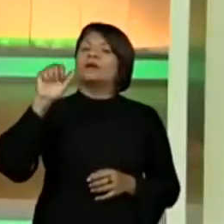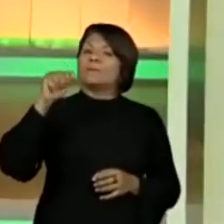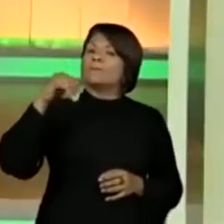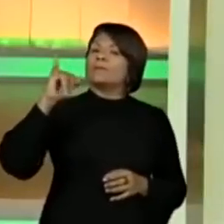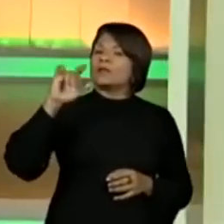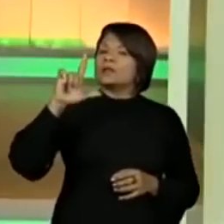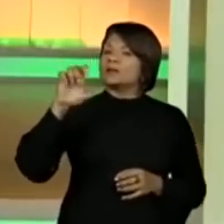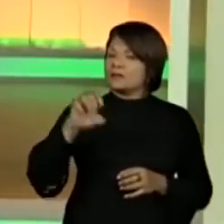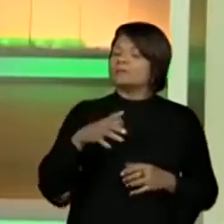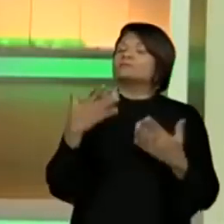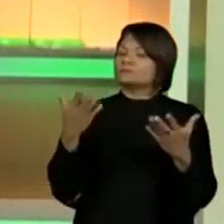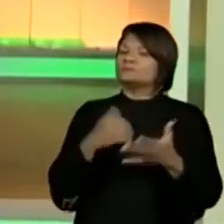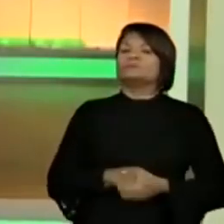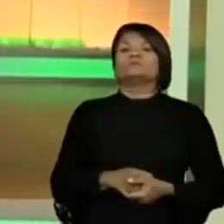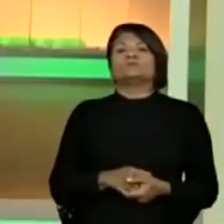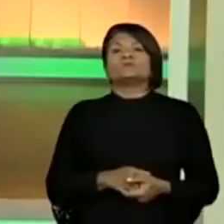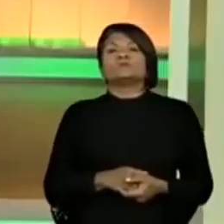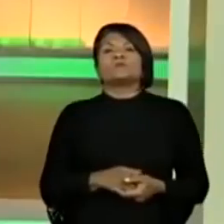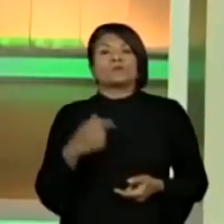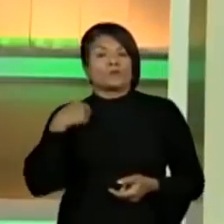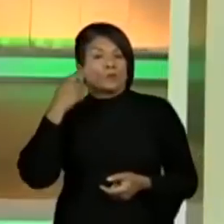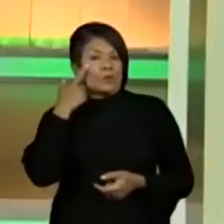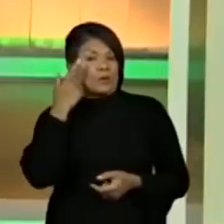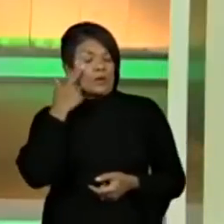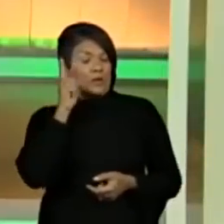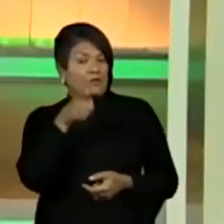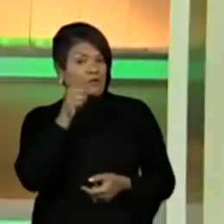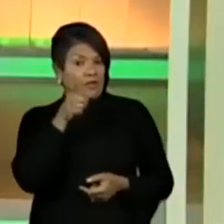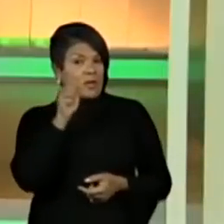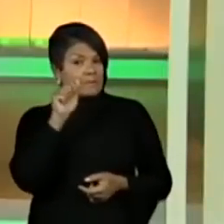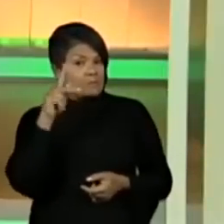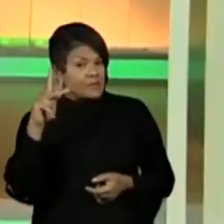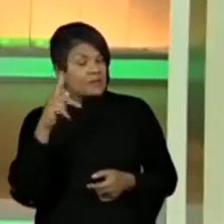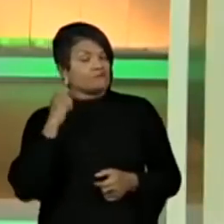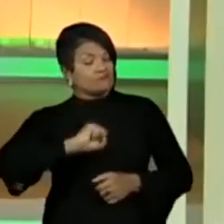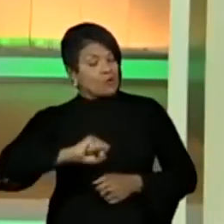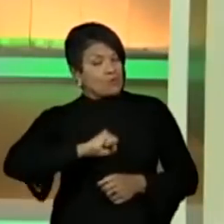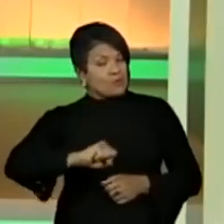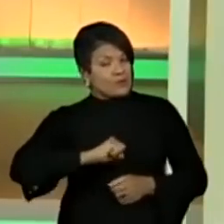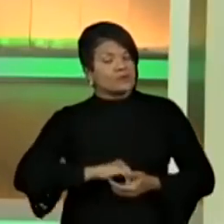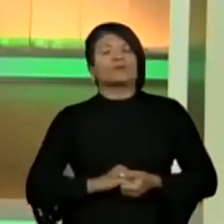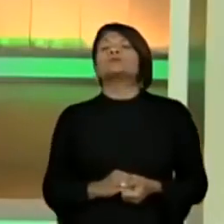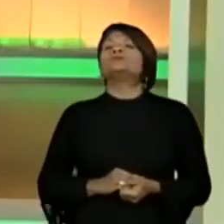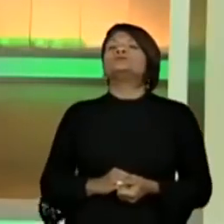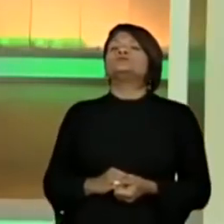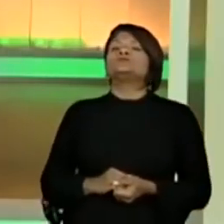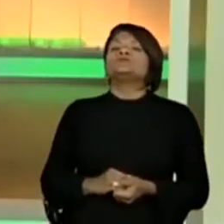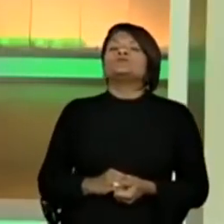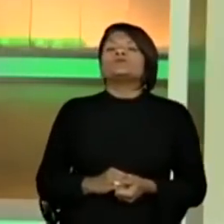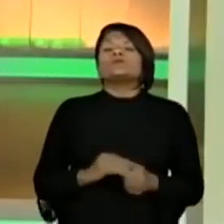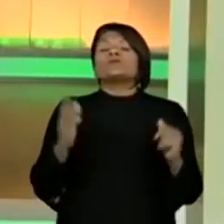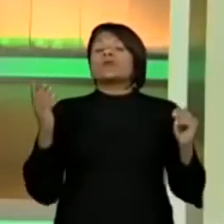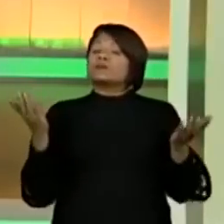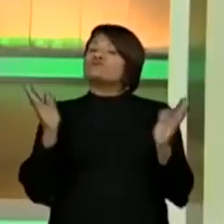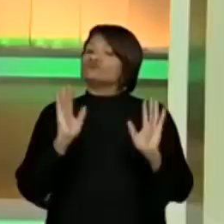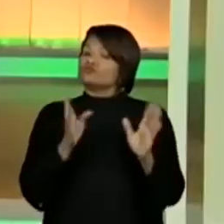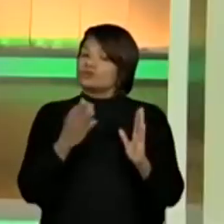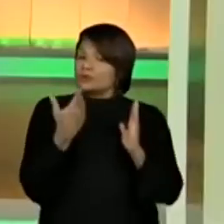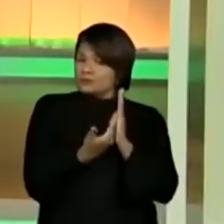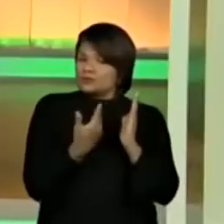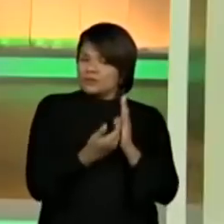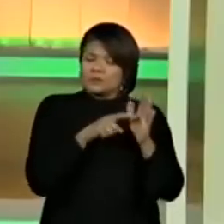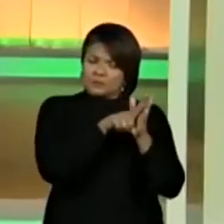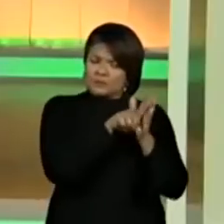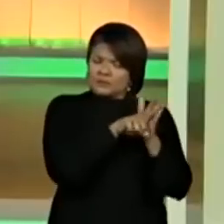como vocês são craques? Quero ver essas APs de vocês bombando aí. O nós fizemos agora? Um estudo do texto.